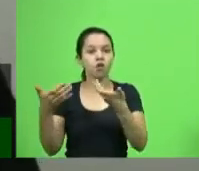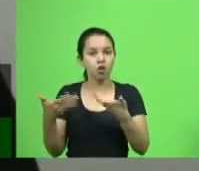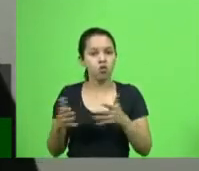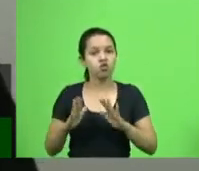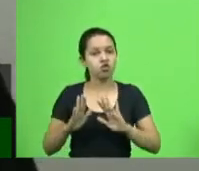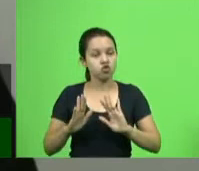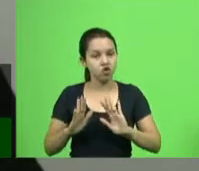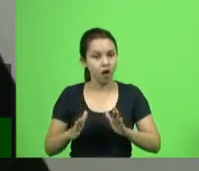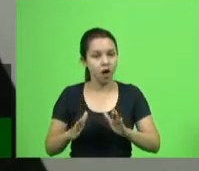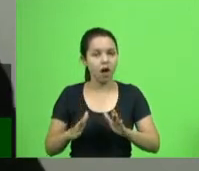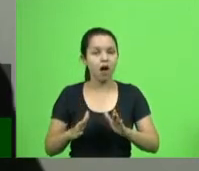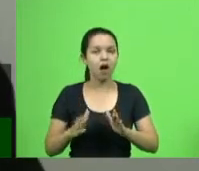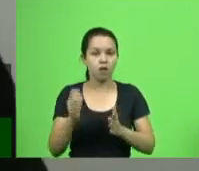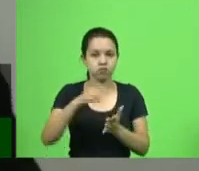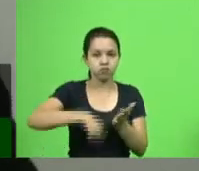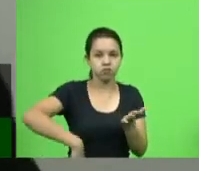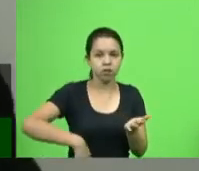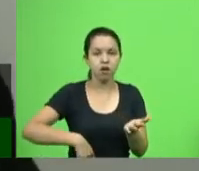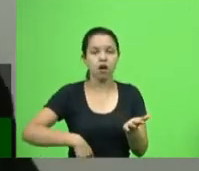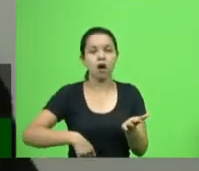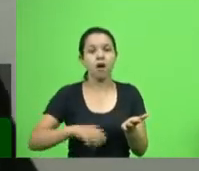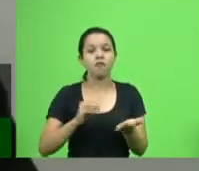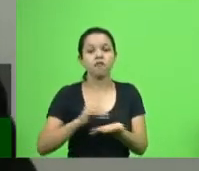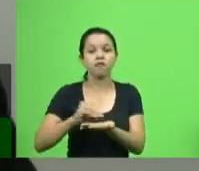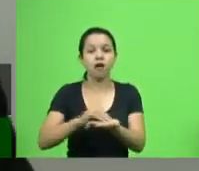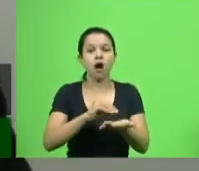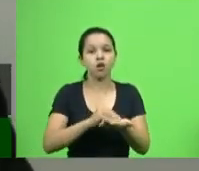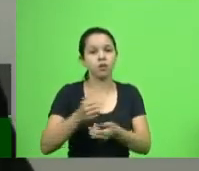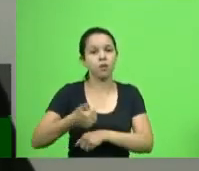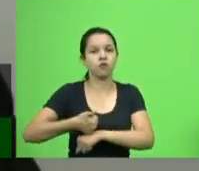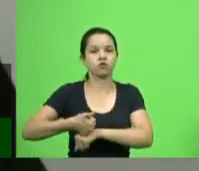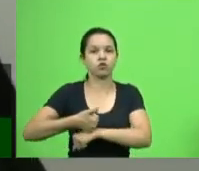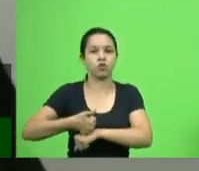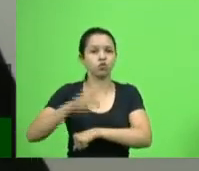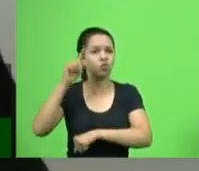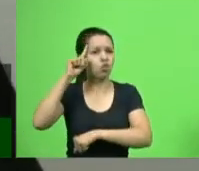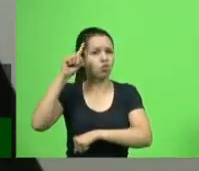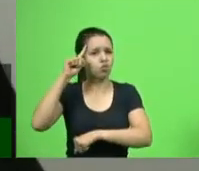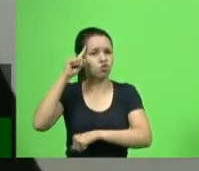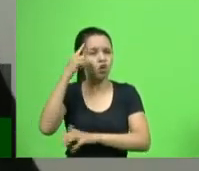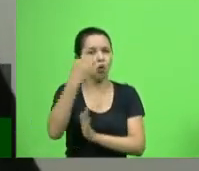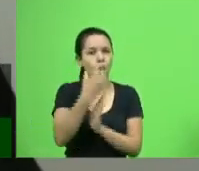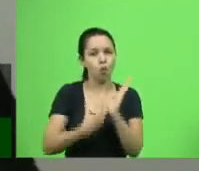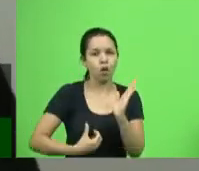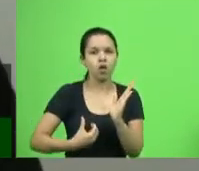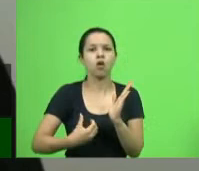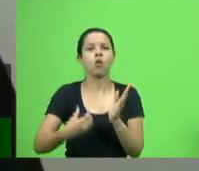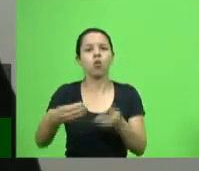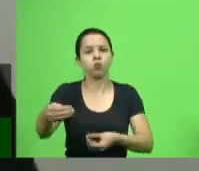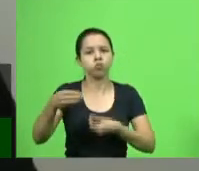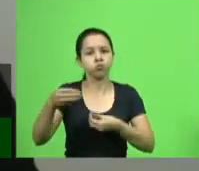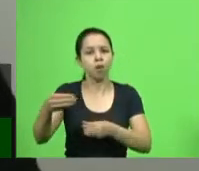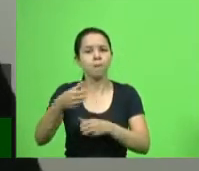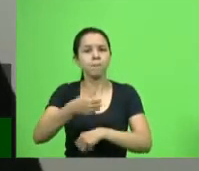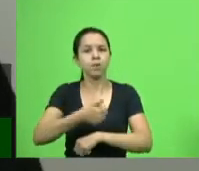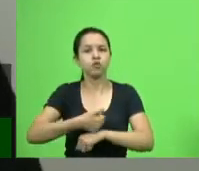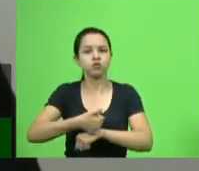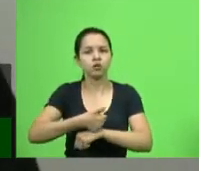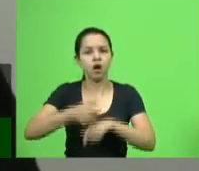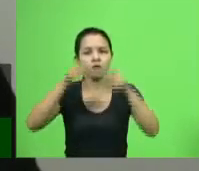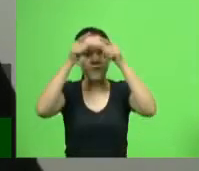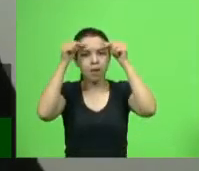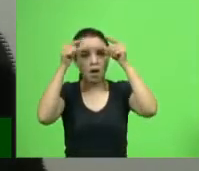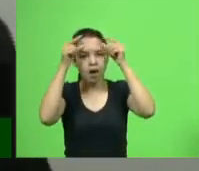falta profissionais. Todo dia eu recebo currículos de profissionais da área da enfermagem, técnicos de